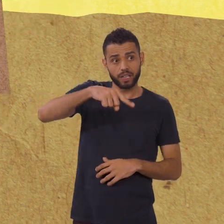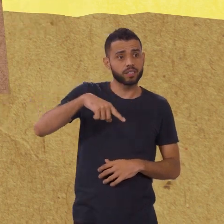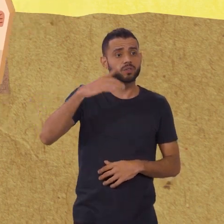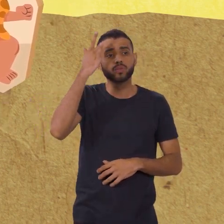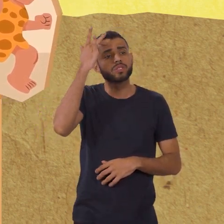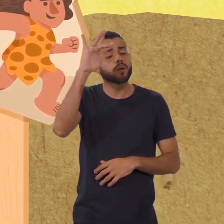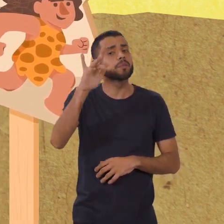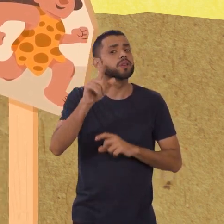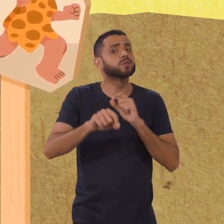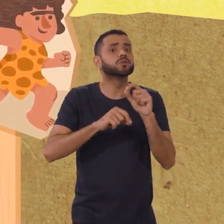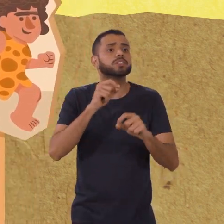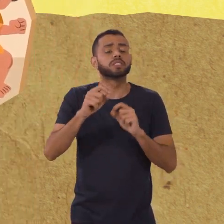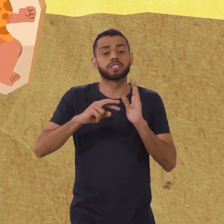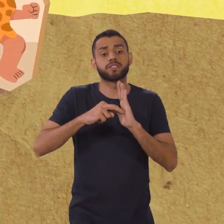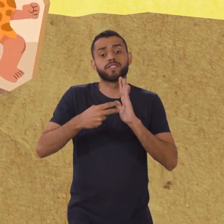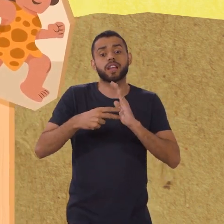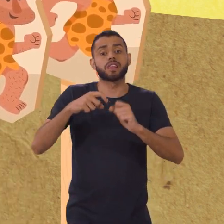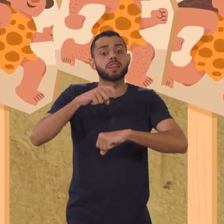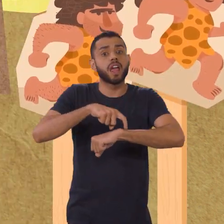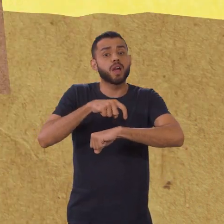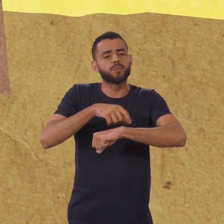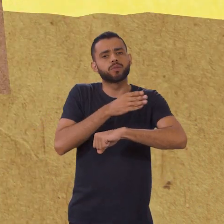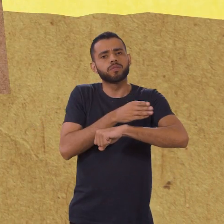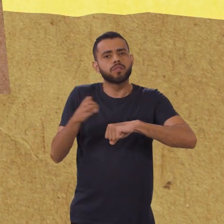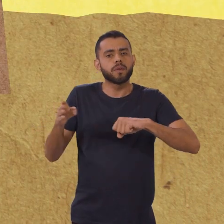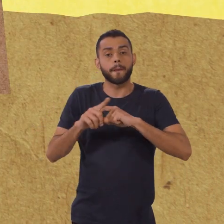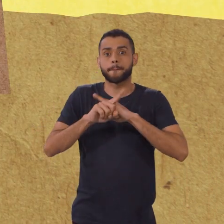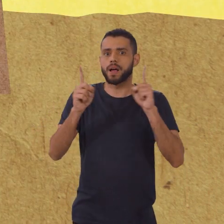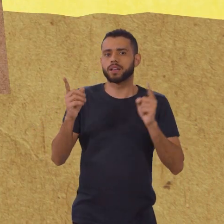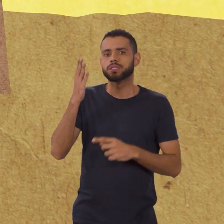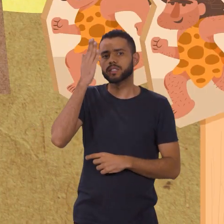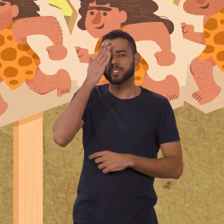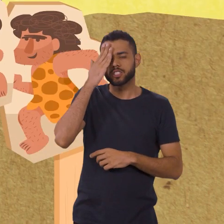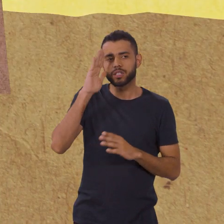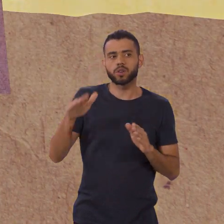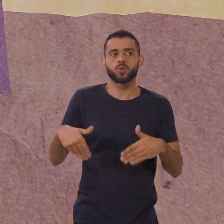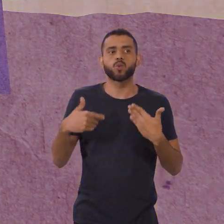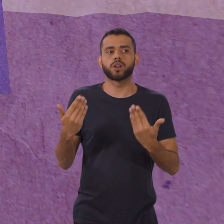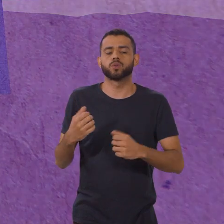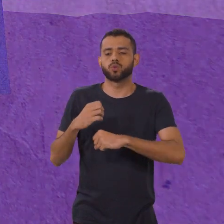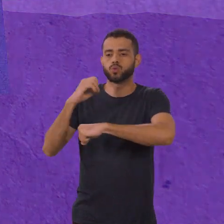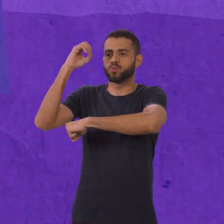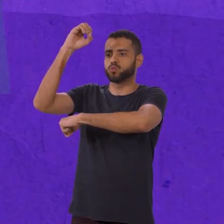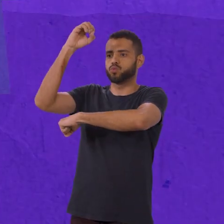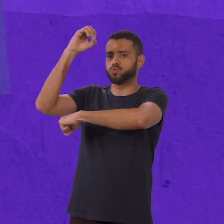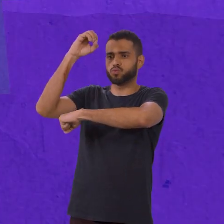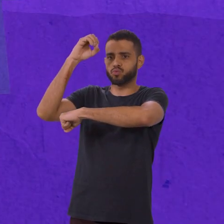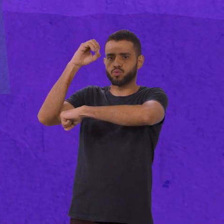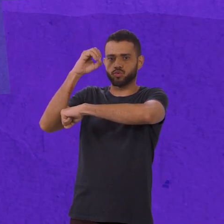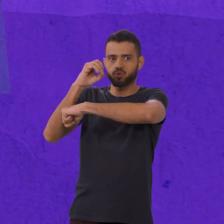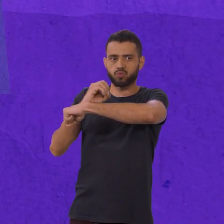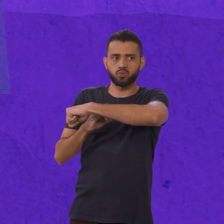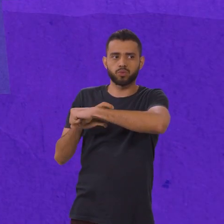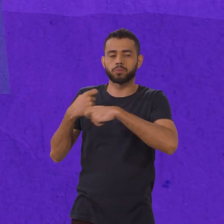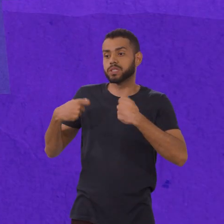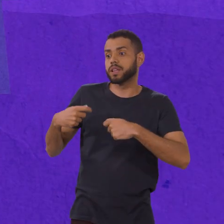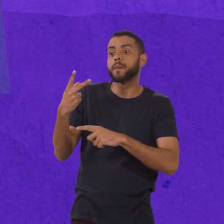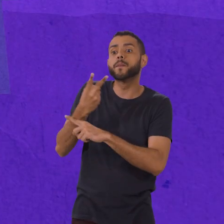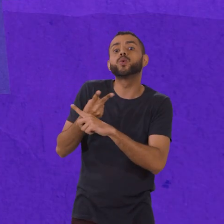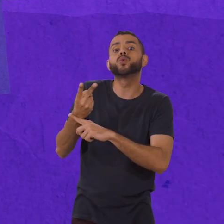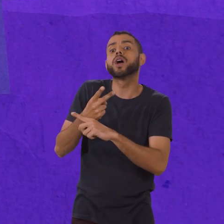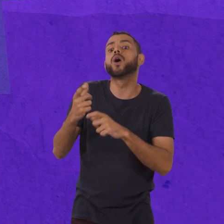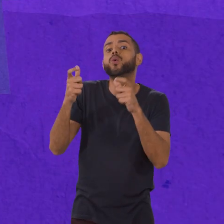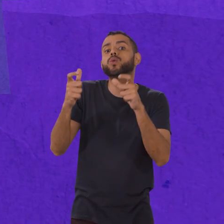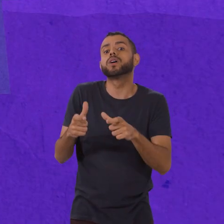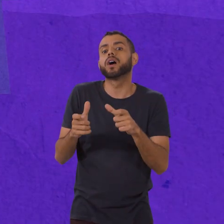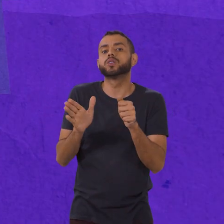sabiam o que era tempo, mas já entendiam que quando o sol começava a se pôr, deviam procurar um abrigo para se